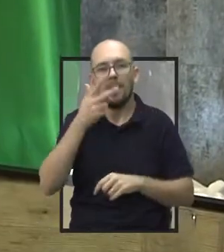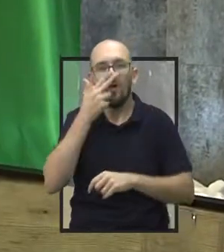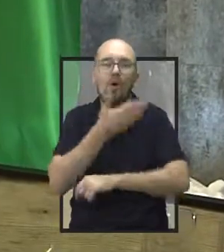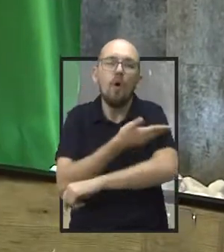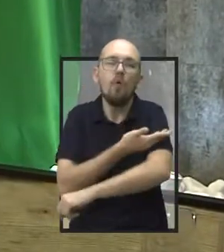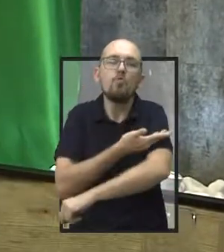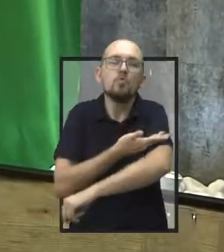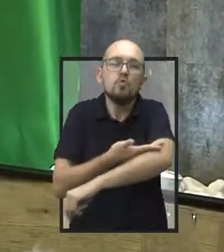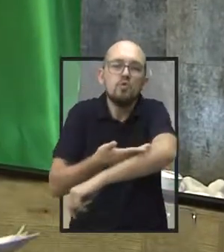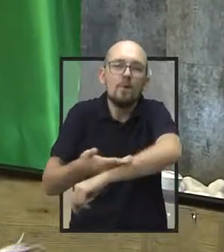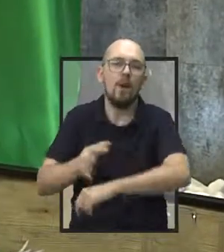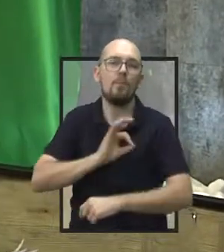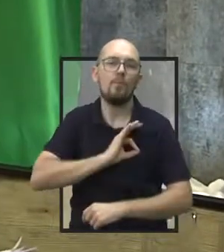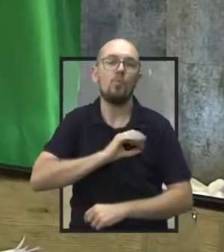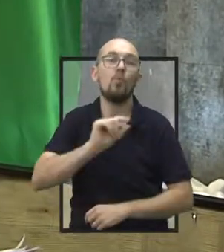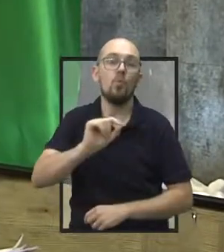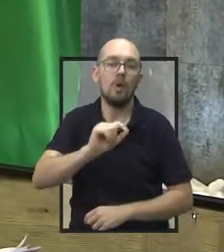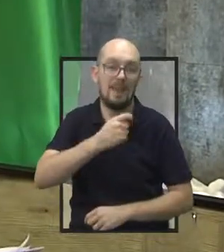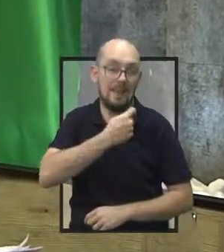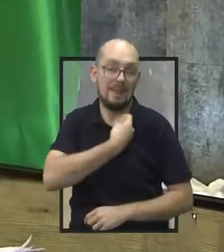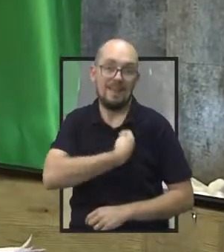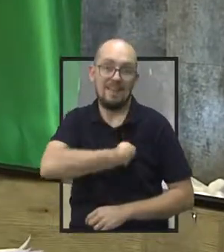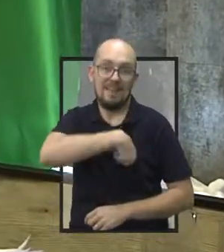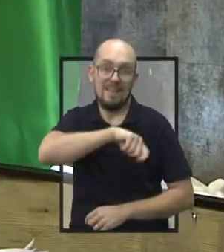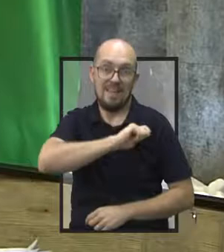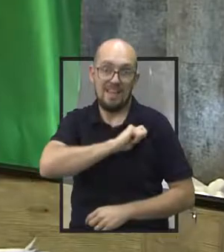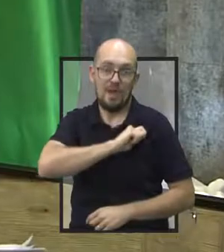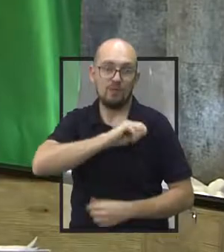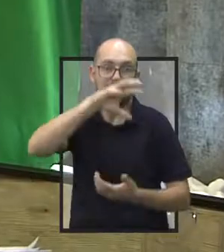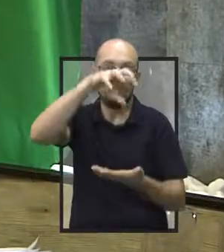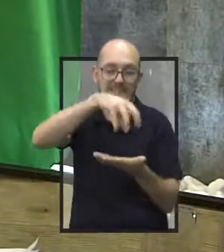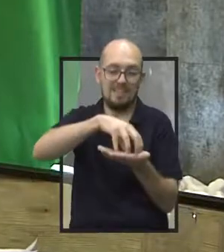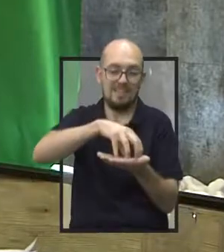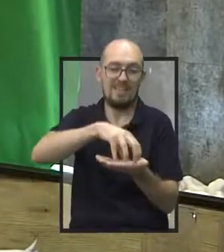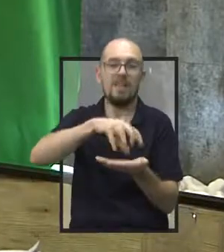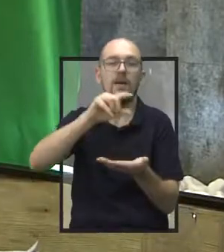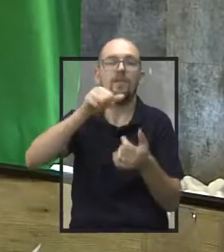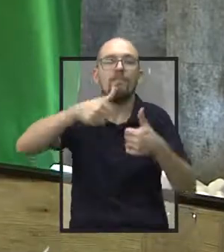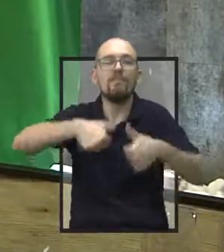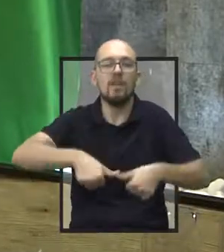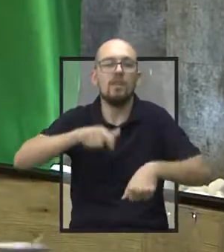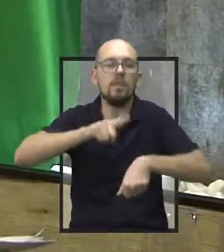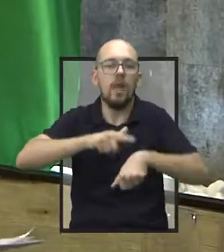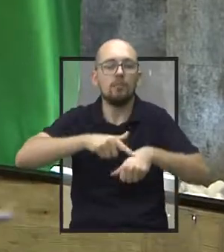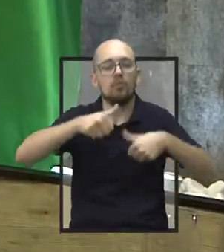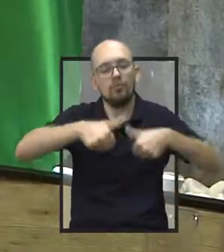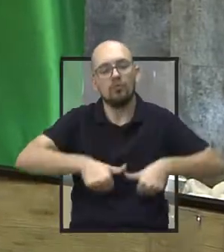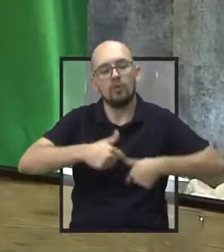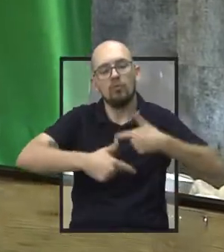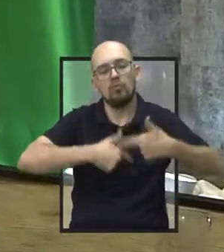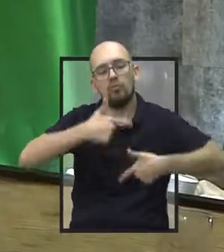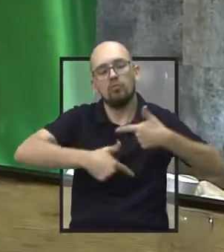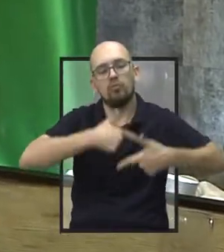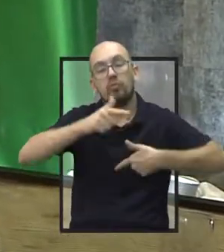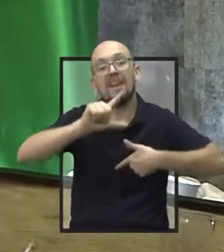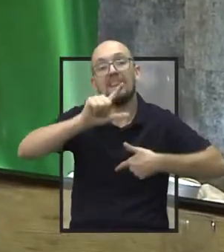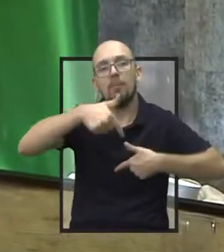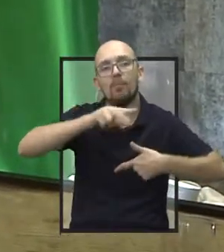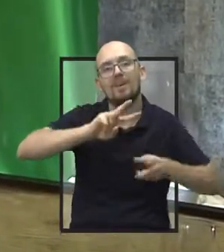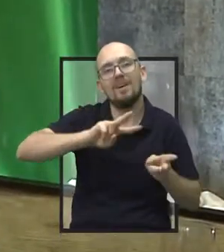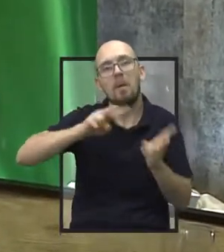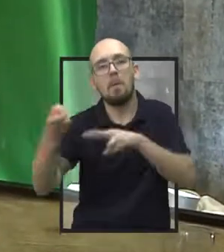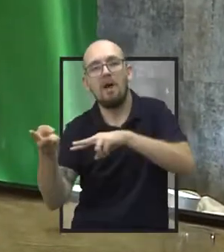Polícia Civil, o delegado, nesse estágio de seccional, ele fica um certo tempo aqui, e depois ele é transferido para uma outra cidade.